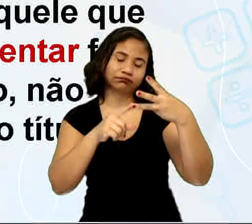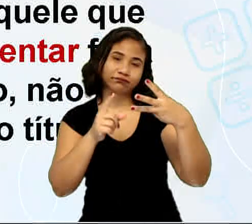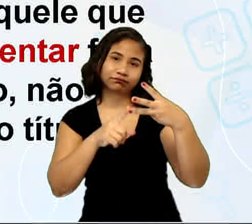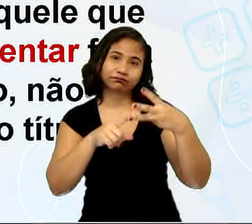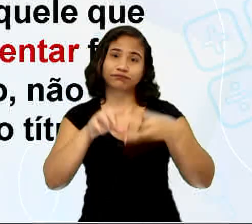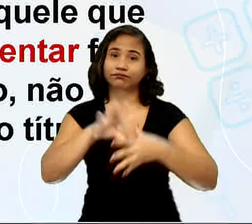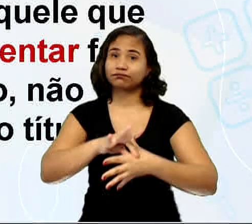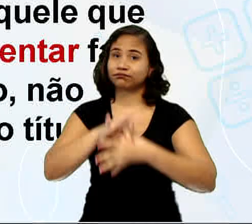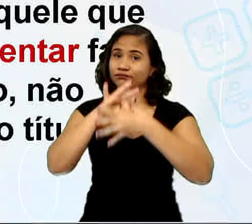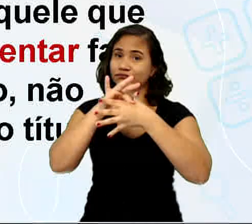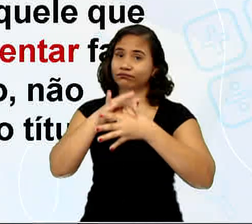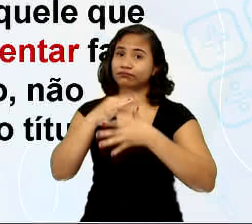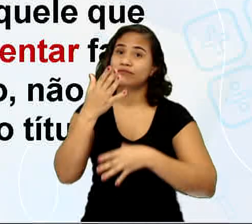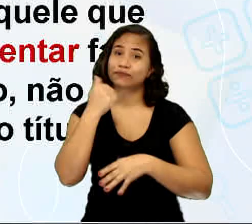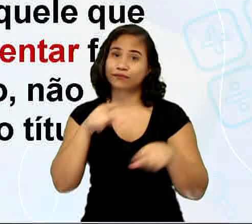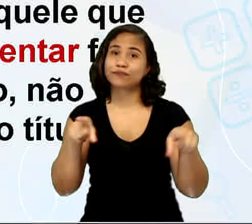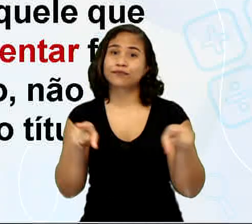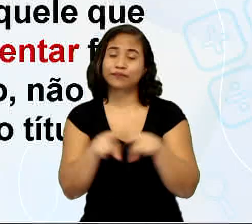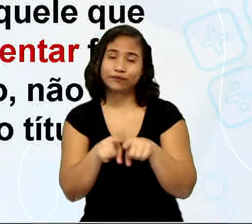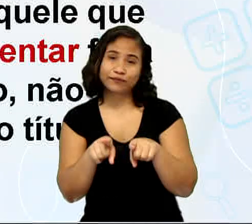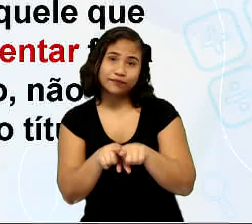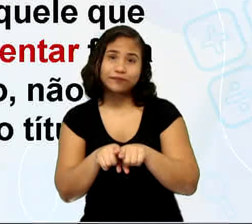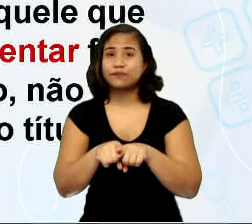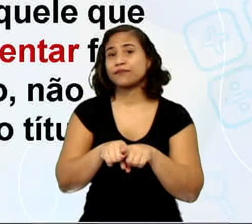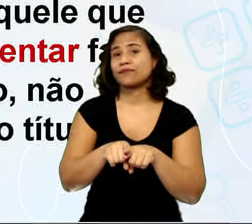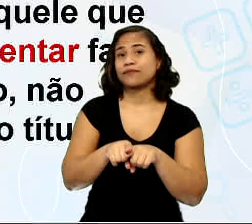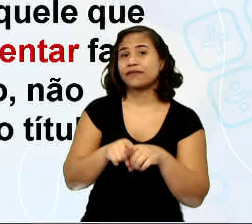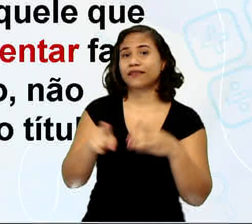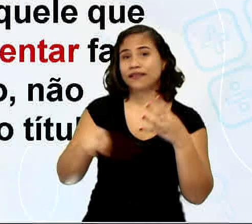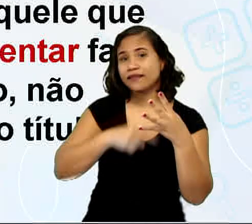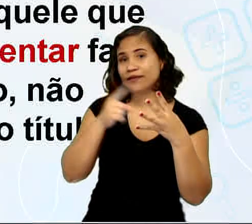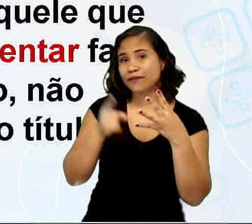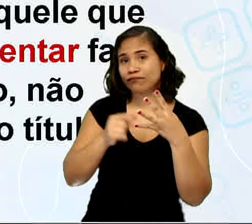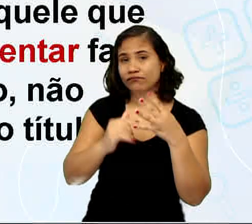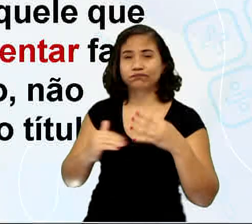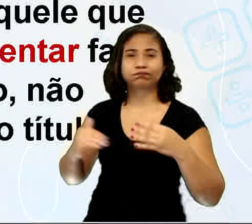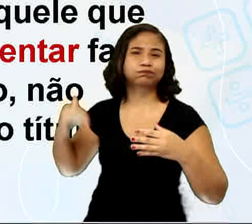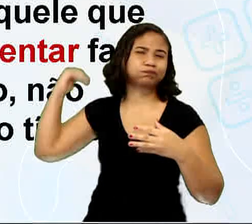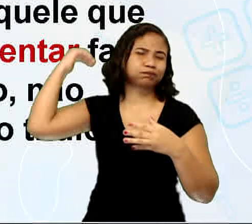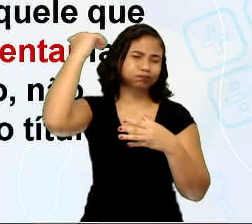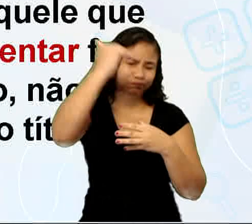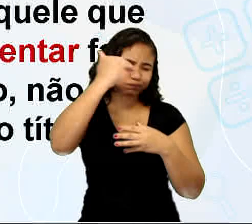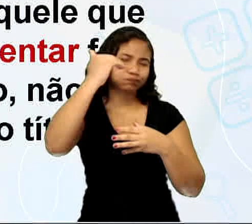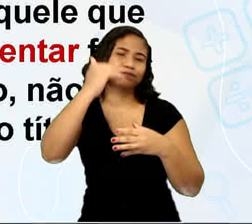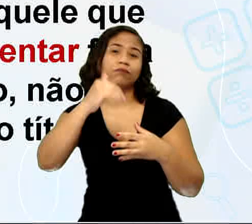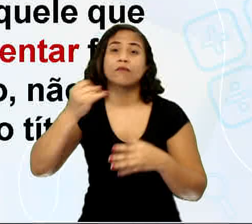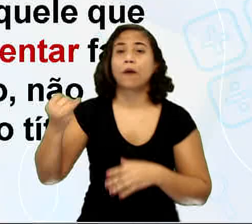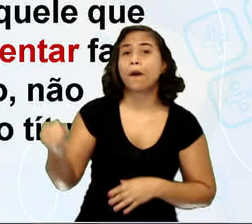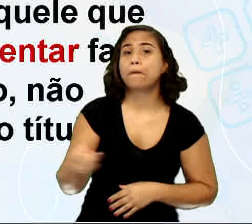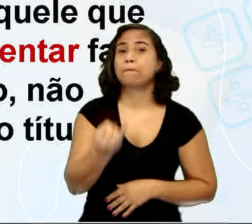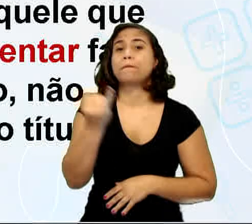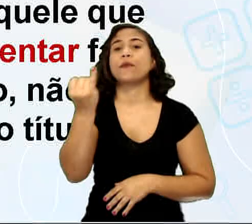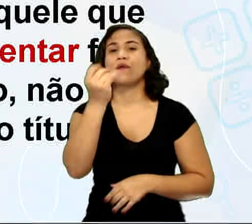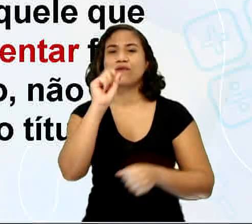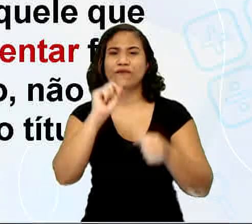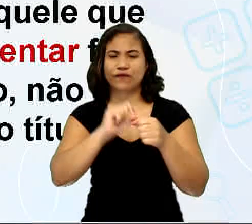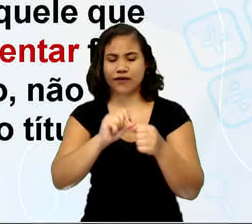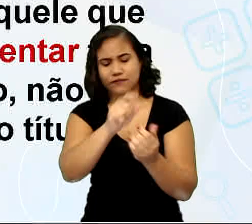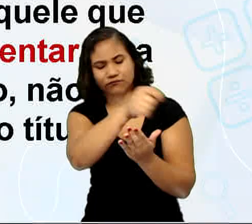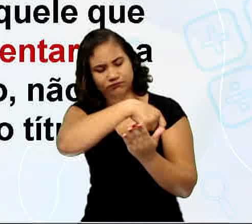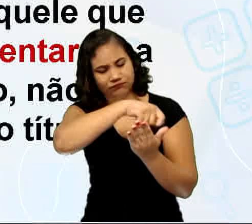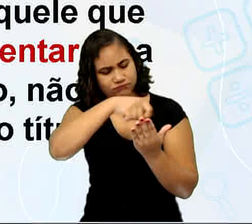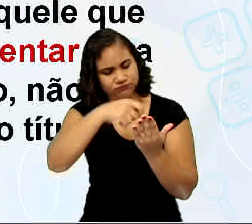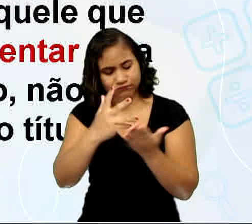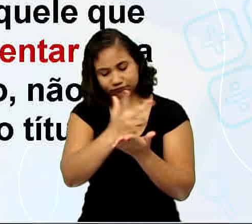alimenta de herbívoros, e aquele que está no topo da cadeia alimentar. Faça no caderno de